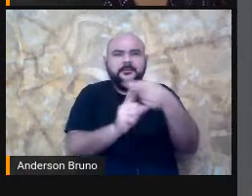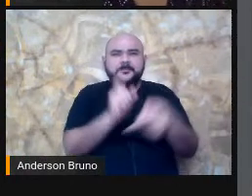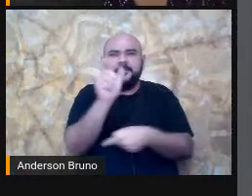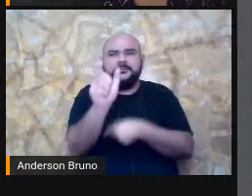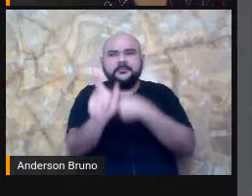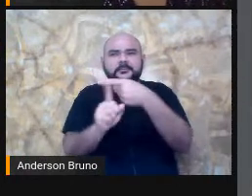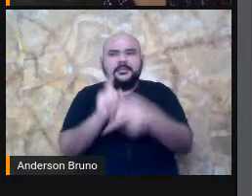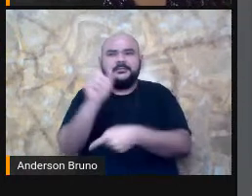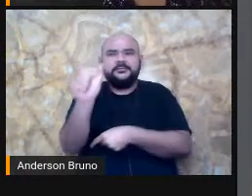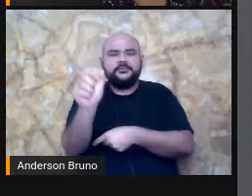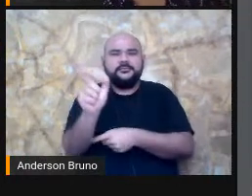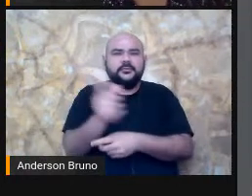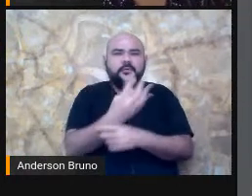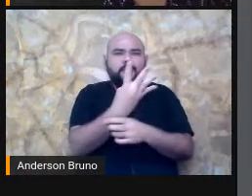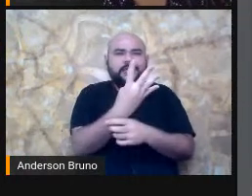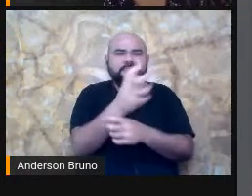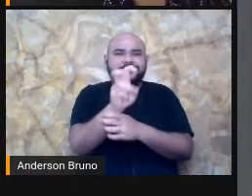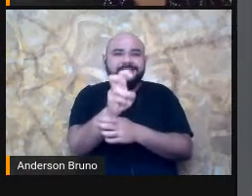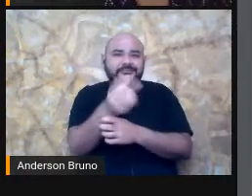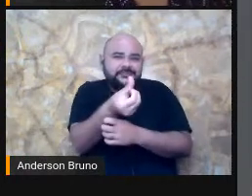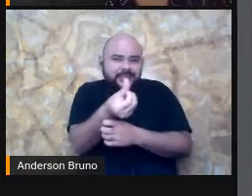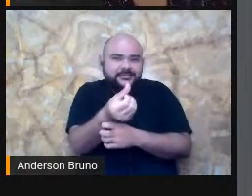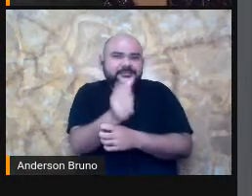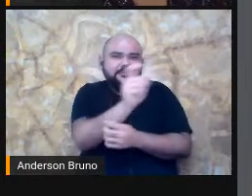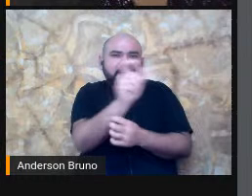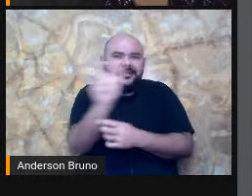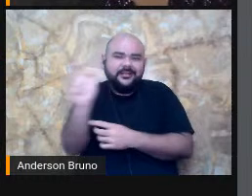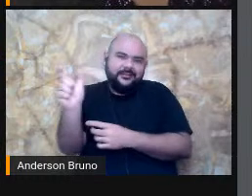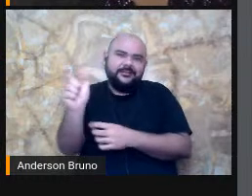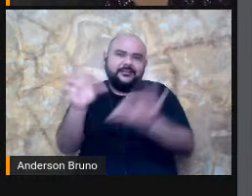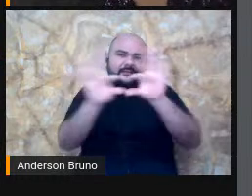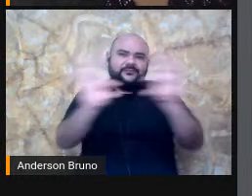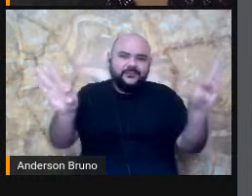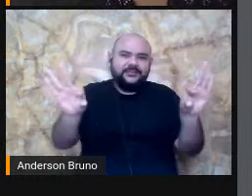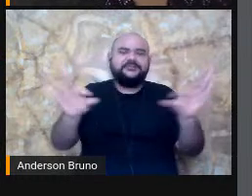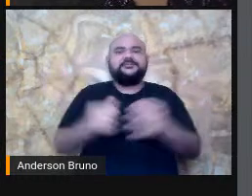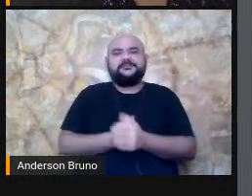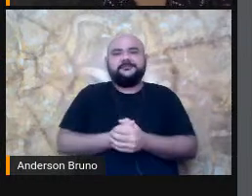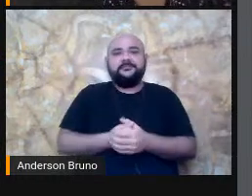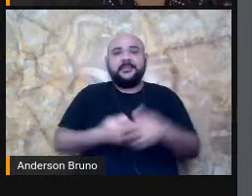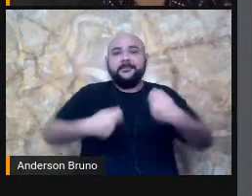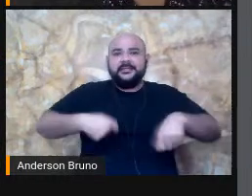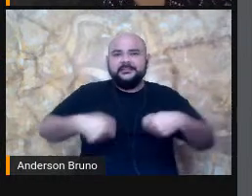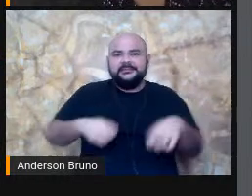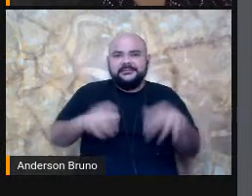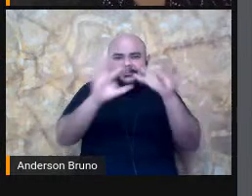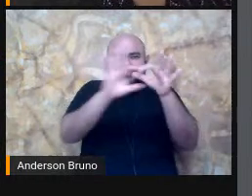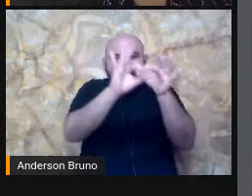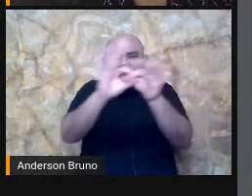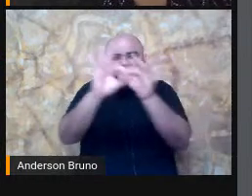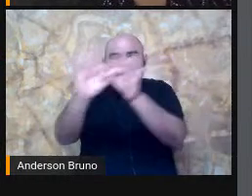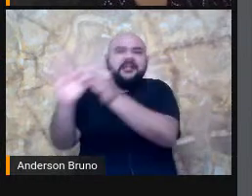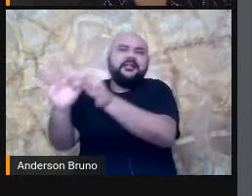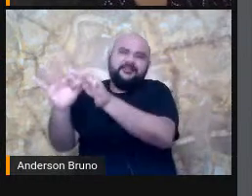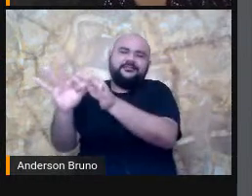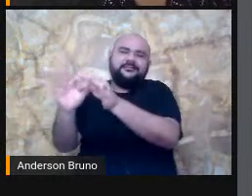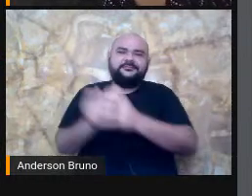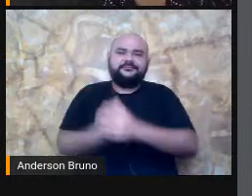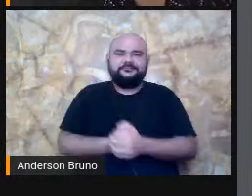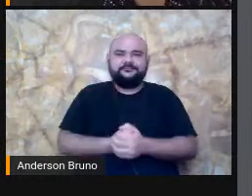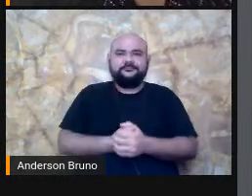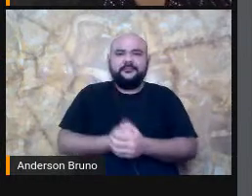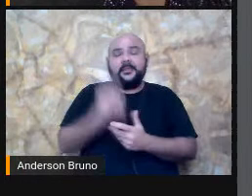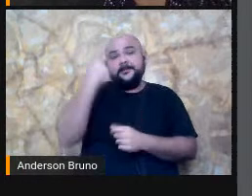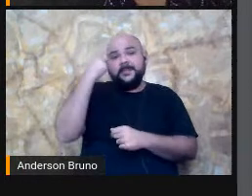processo Sistemático Esse é o nosso Maior problema Né Porque Não dá pra pensar